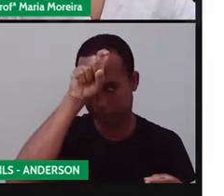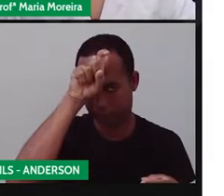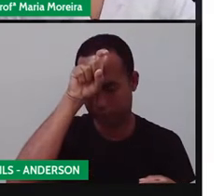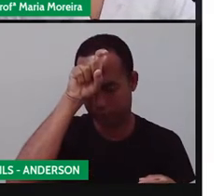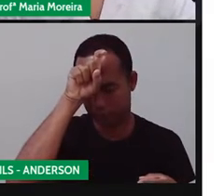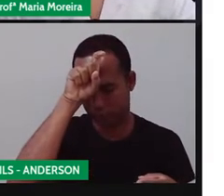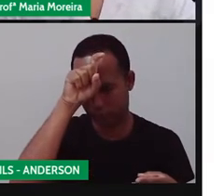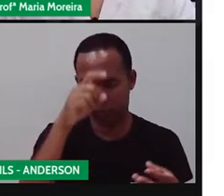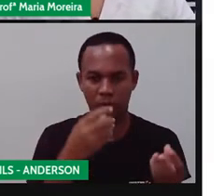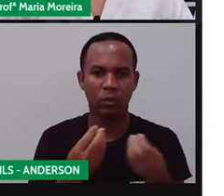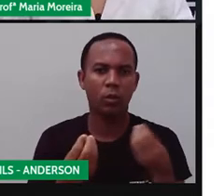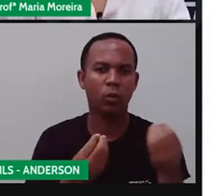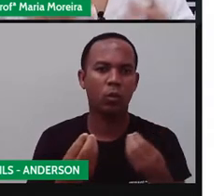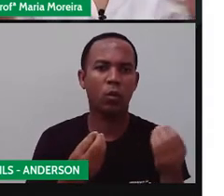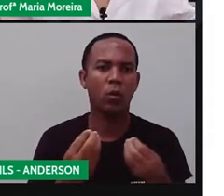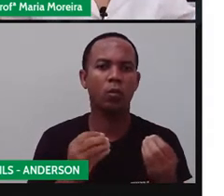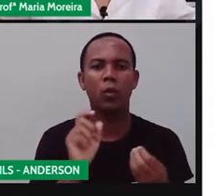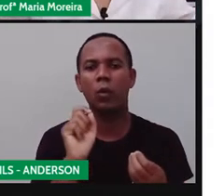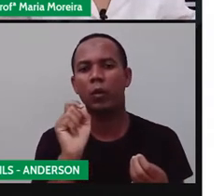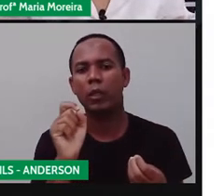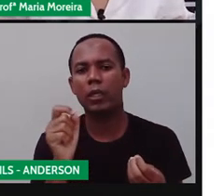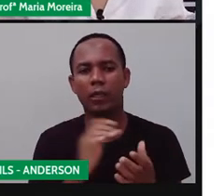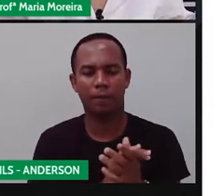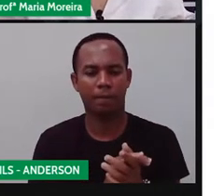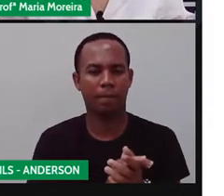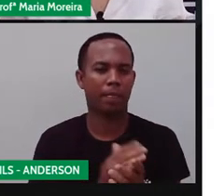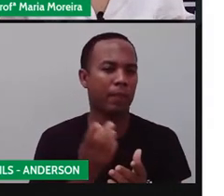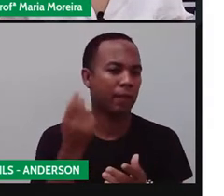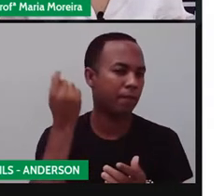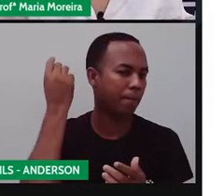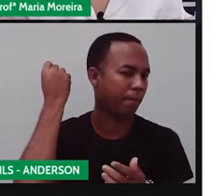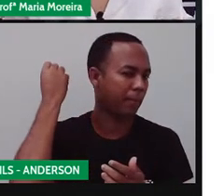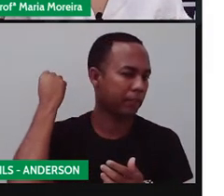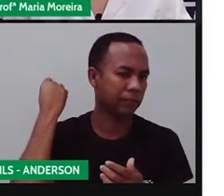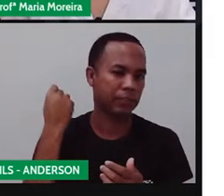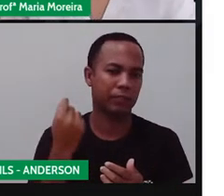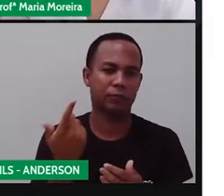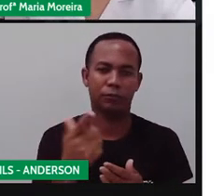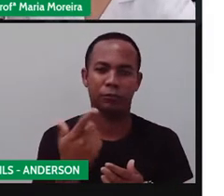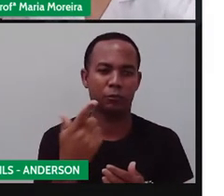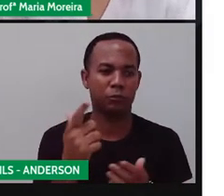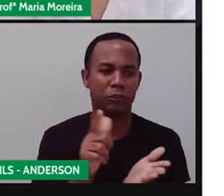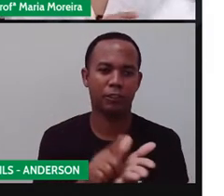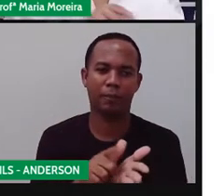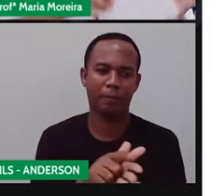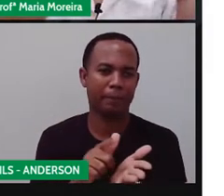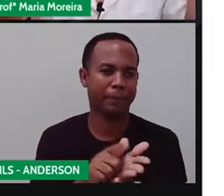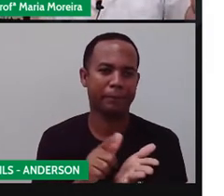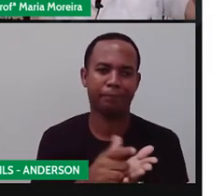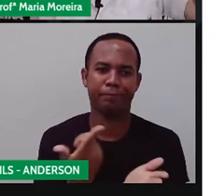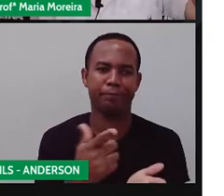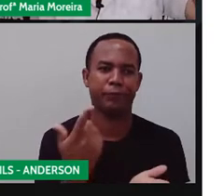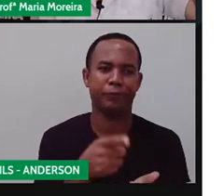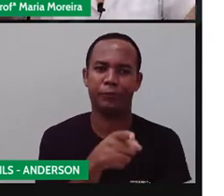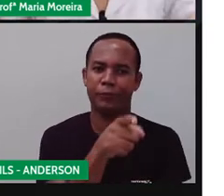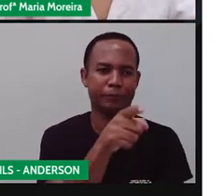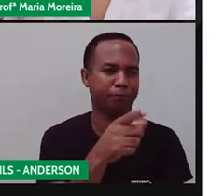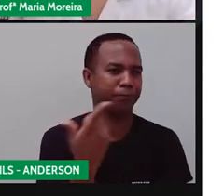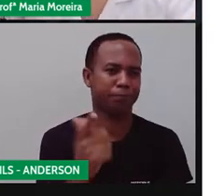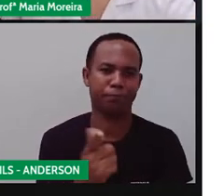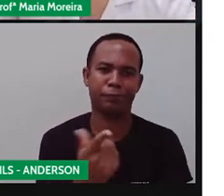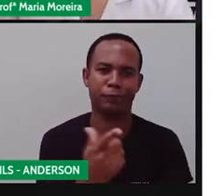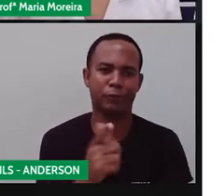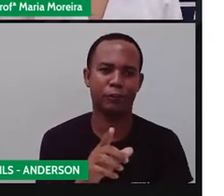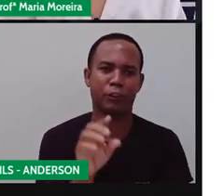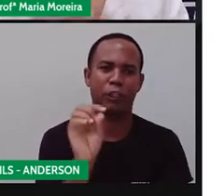grandes papiros. Papiro, não existia papel, né? Esse papel, assim, esse que a gente conhece.